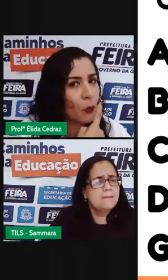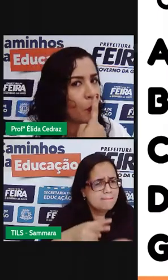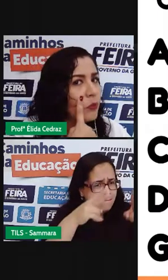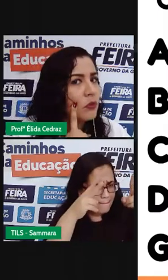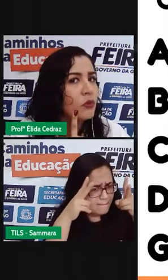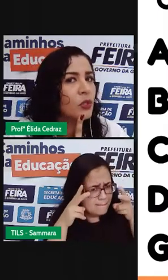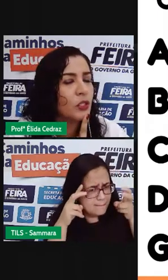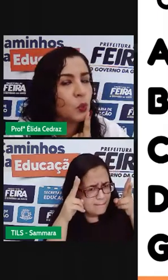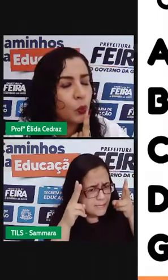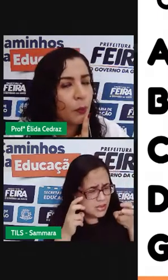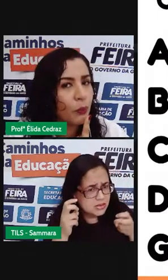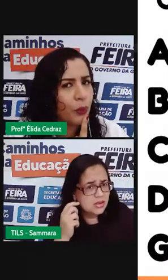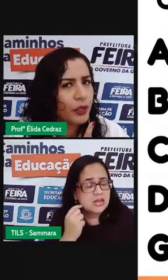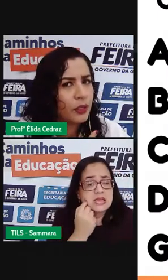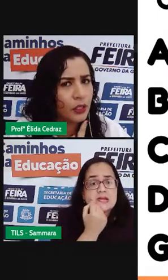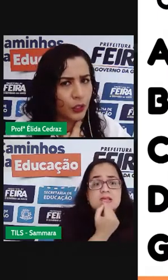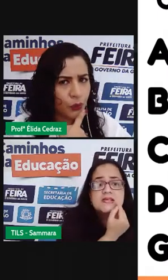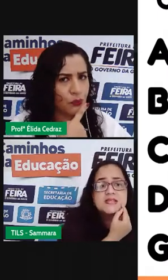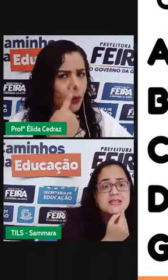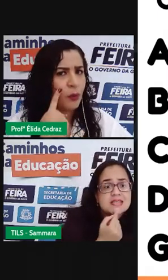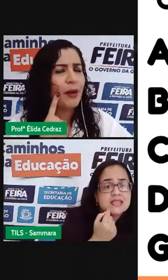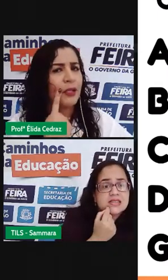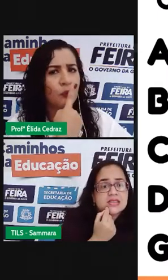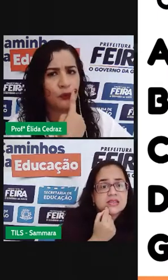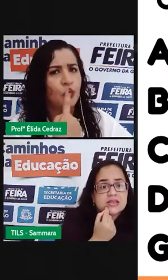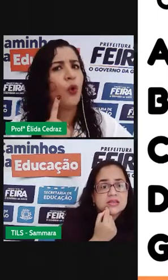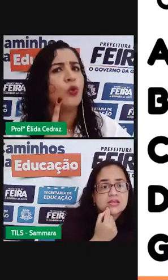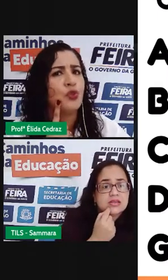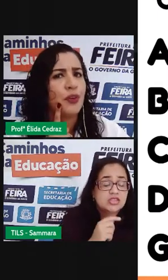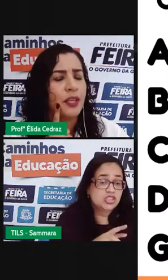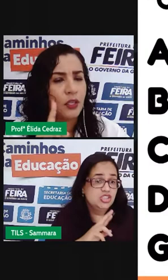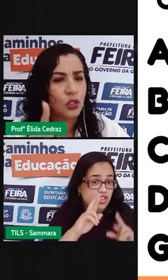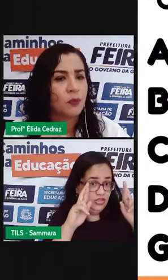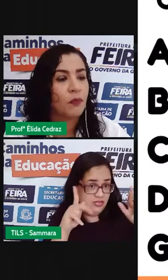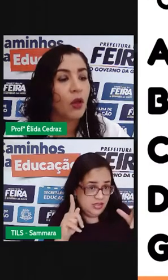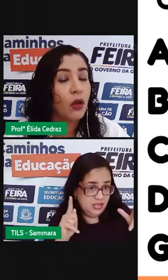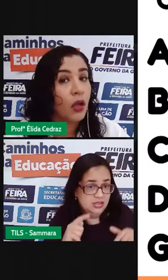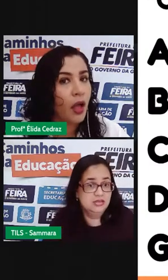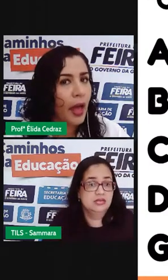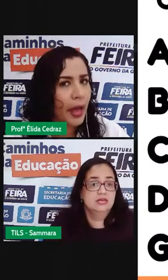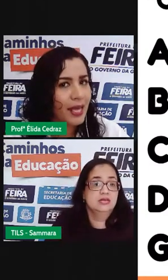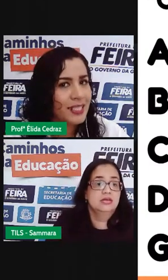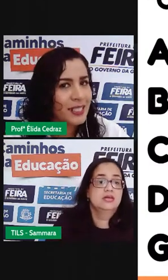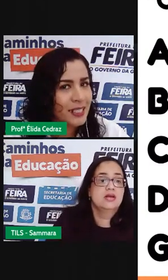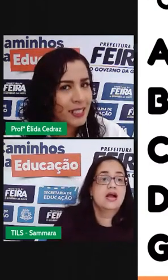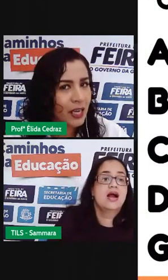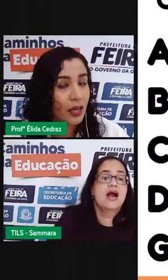percebeu na sua boca que o formato ficou diferente? O